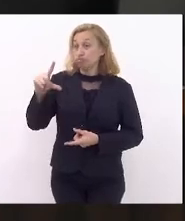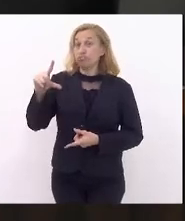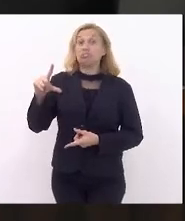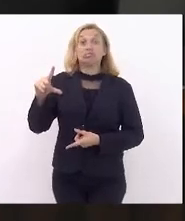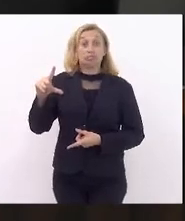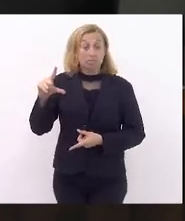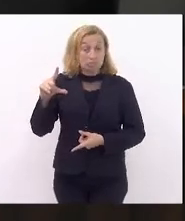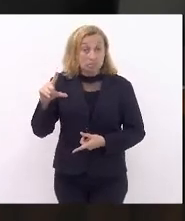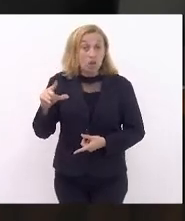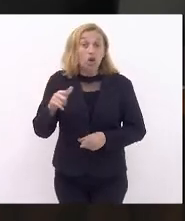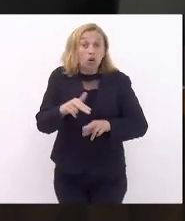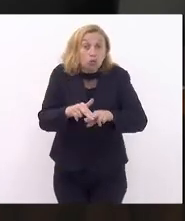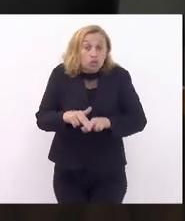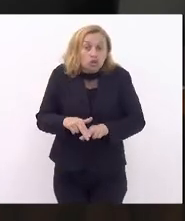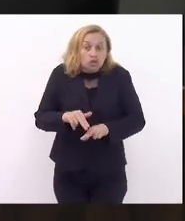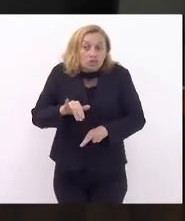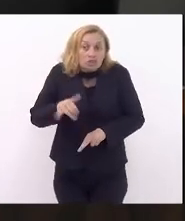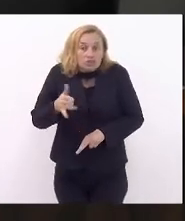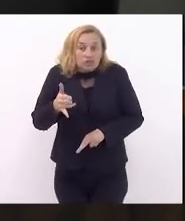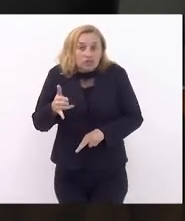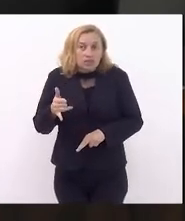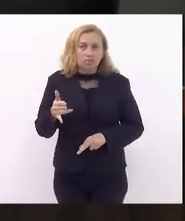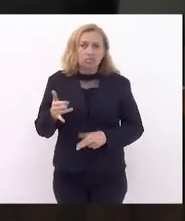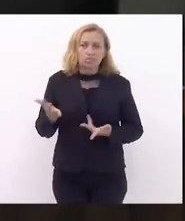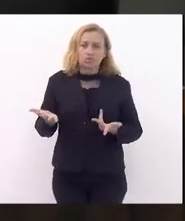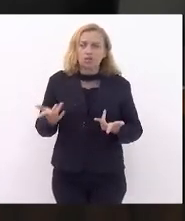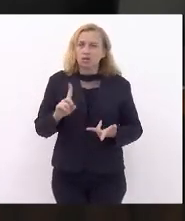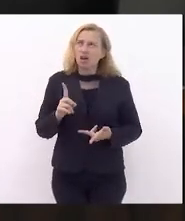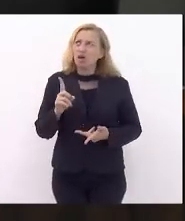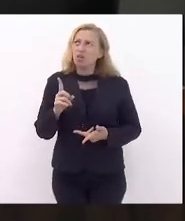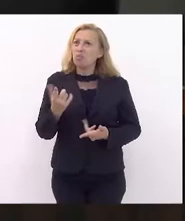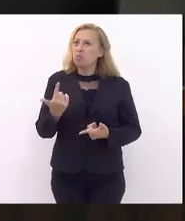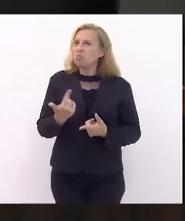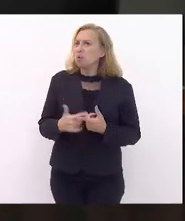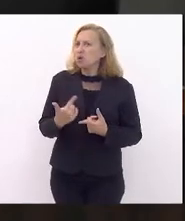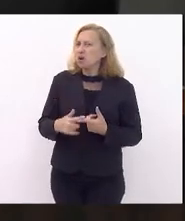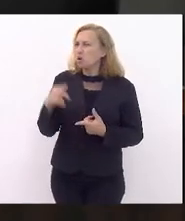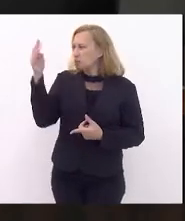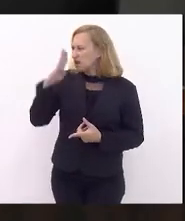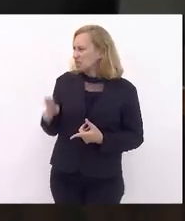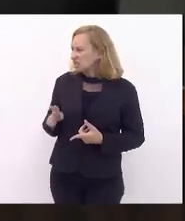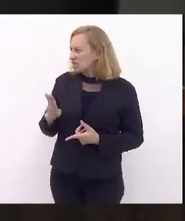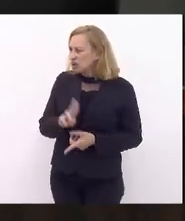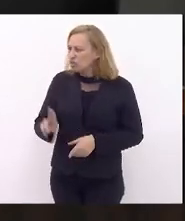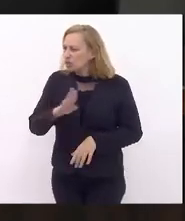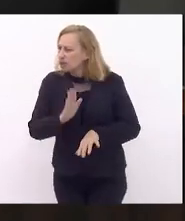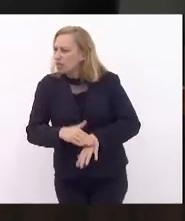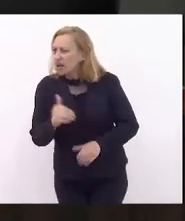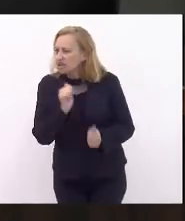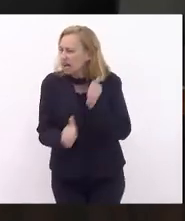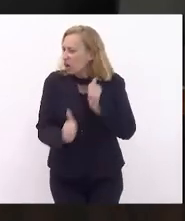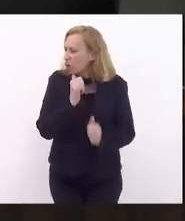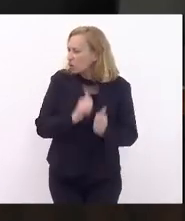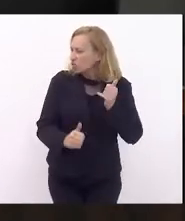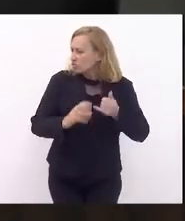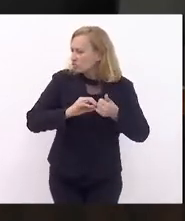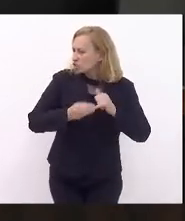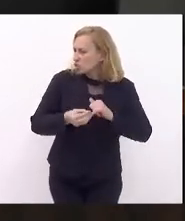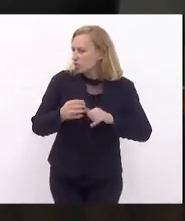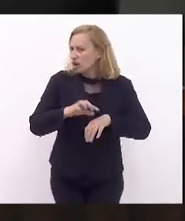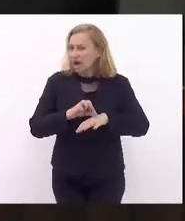fruto da inflação, mas a inflação, não é porque o brasileiro está consumindo mais arroz, feijão, carne, é o contrário.